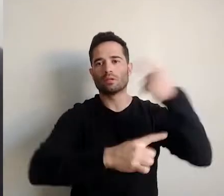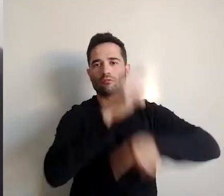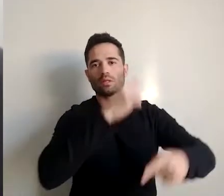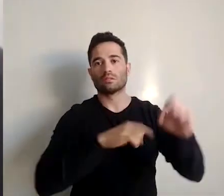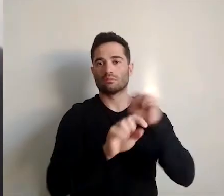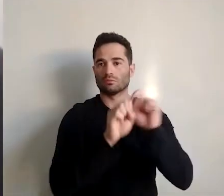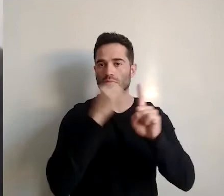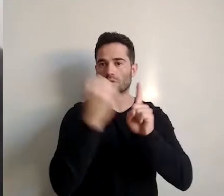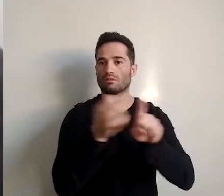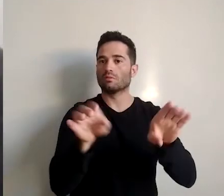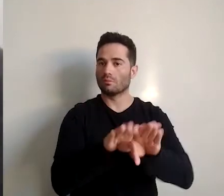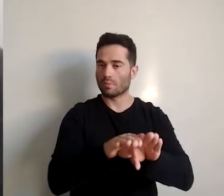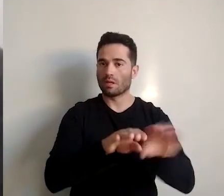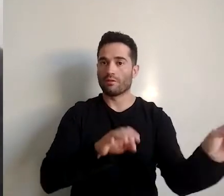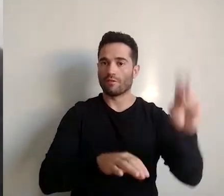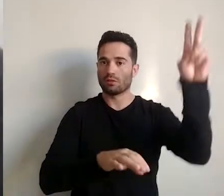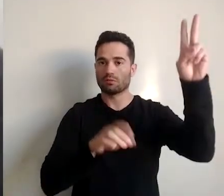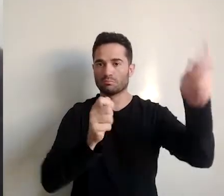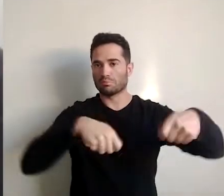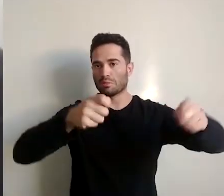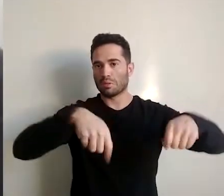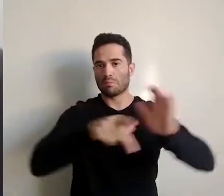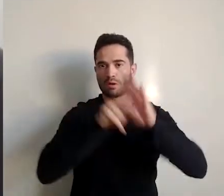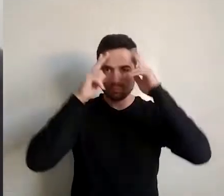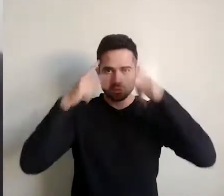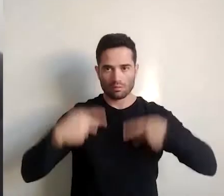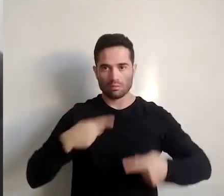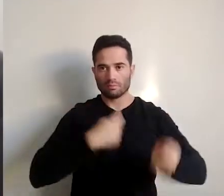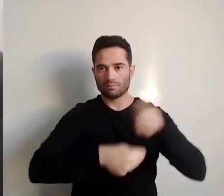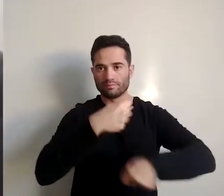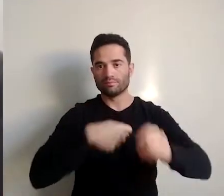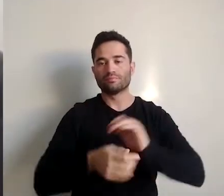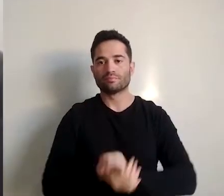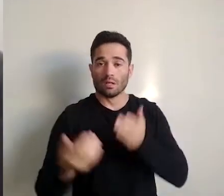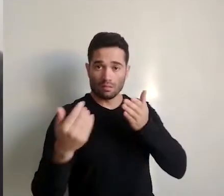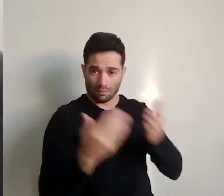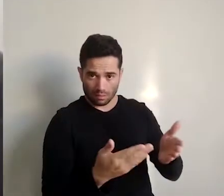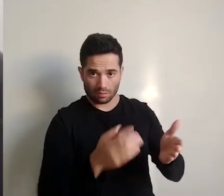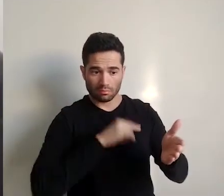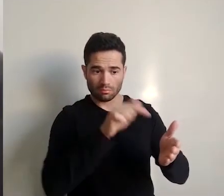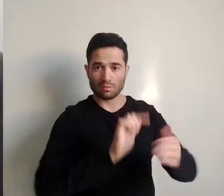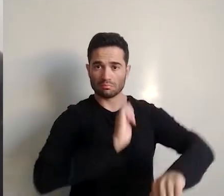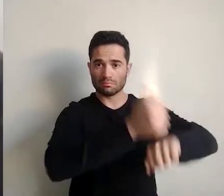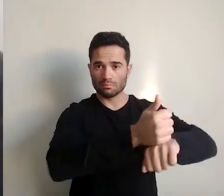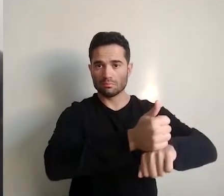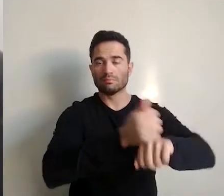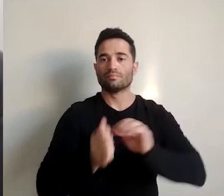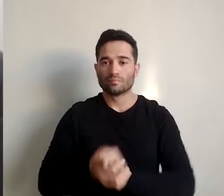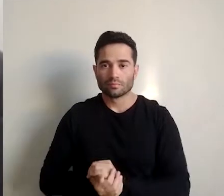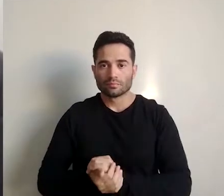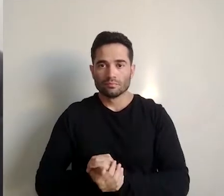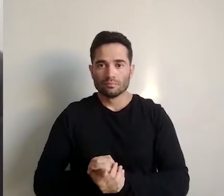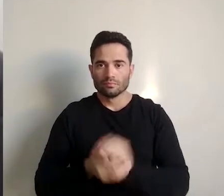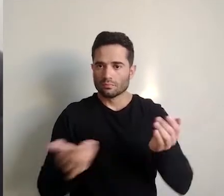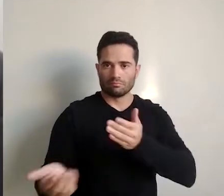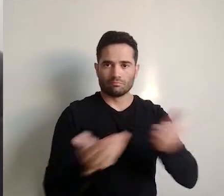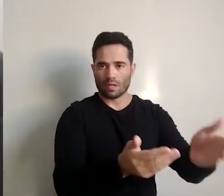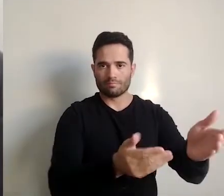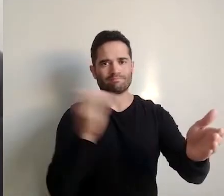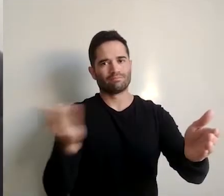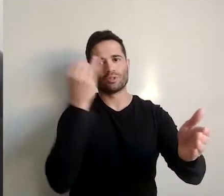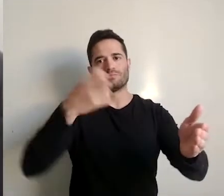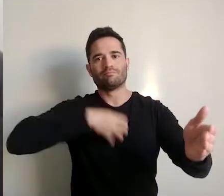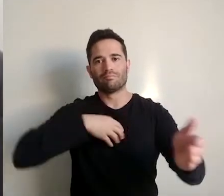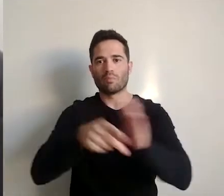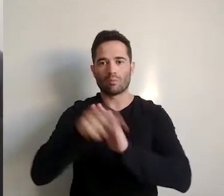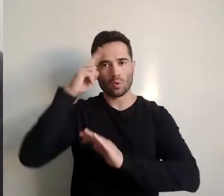valorização das potencialidades humanas e econômicas. Esses patronos conferem significação histórica ao